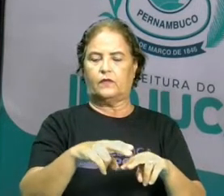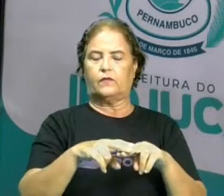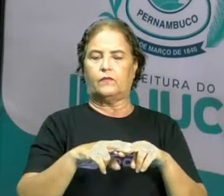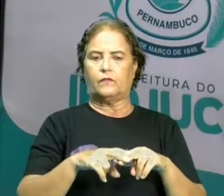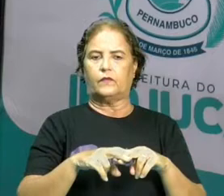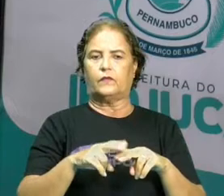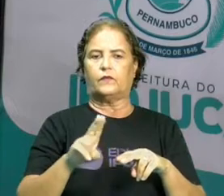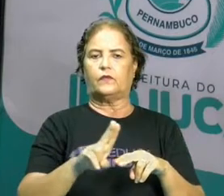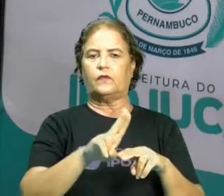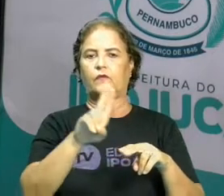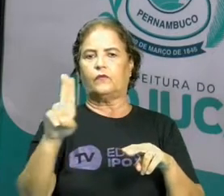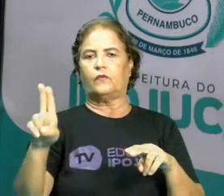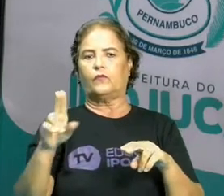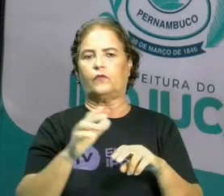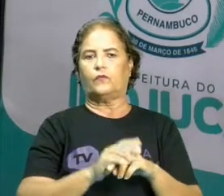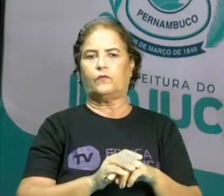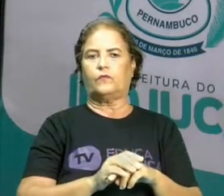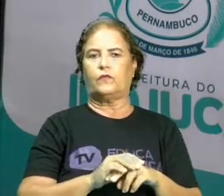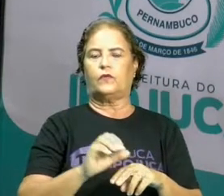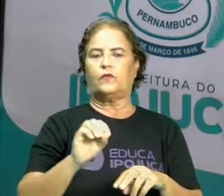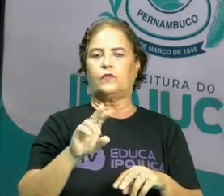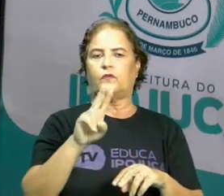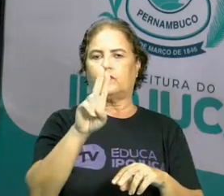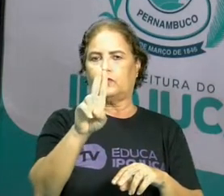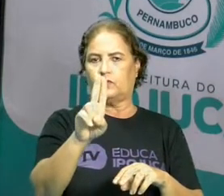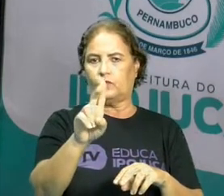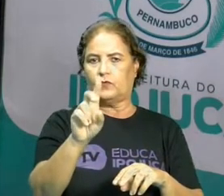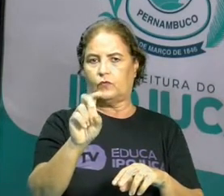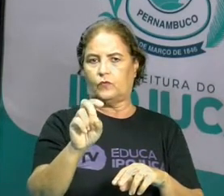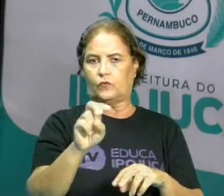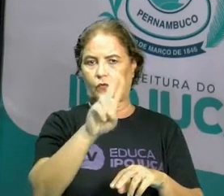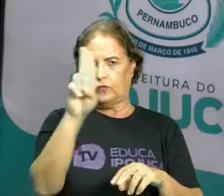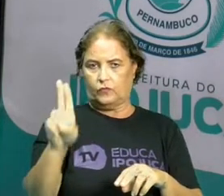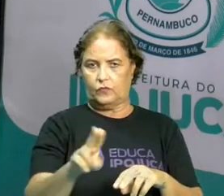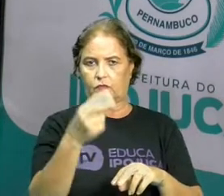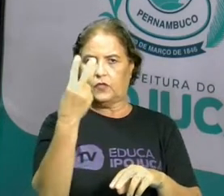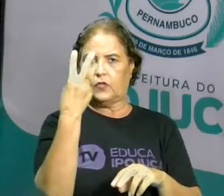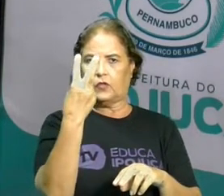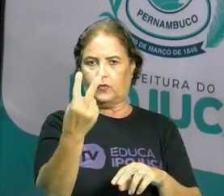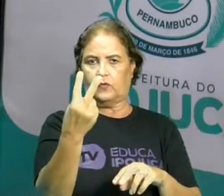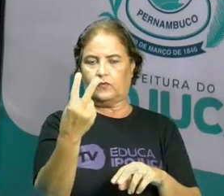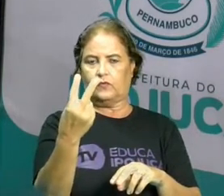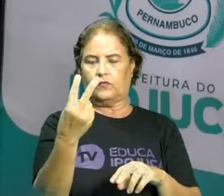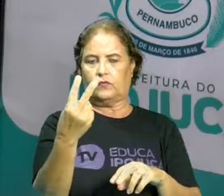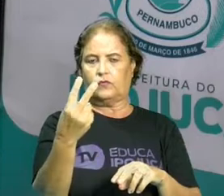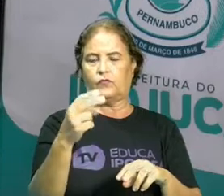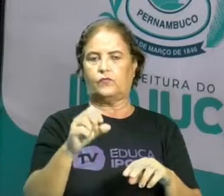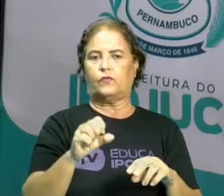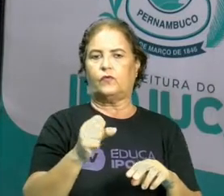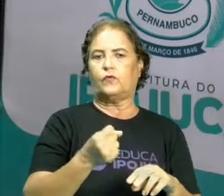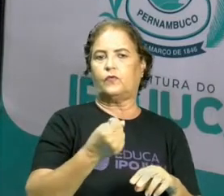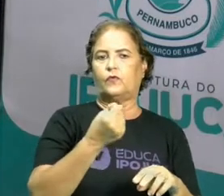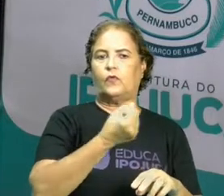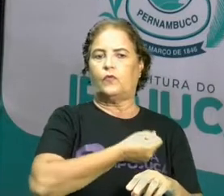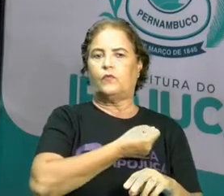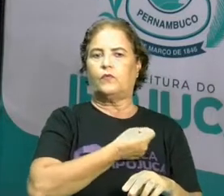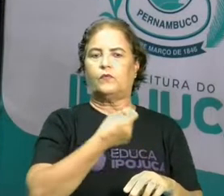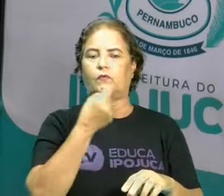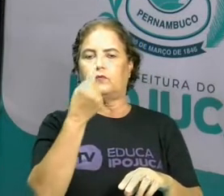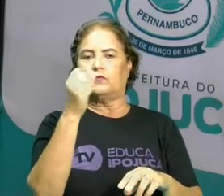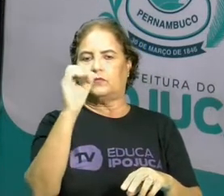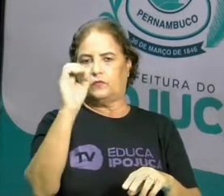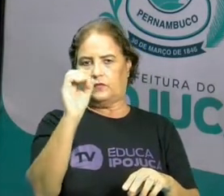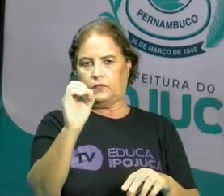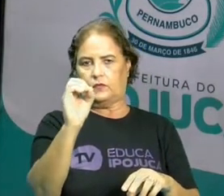nome, é porque ele utiliza apenas dois símbolos. Pois é. O zero e o um, que nós conhecemos.